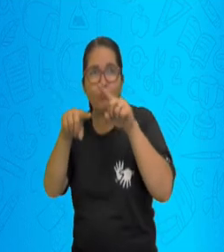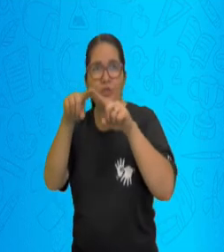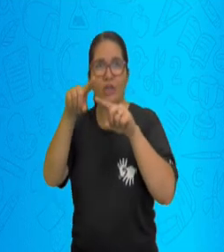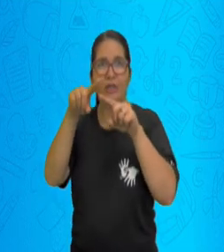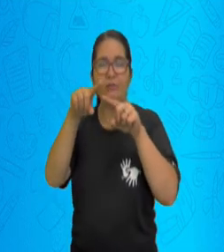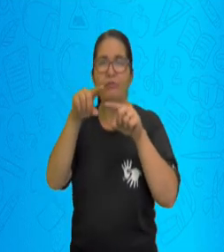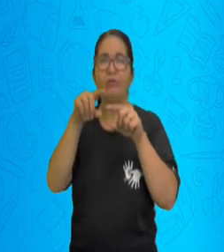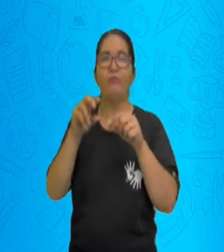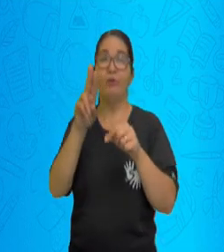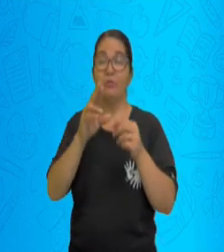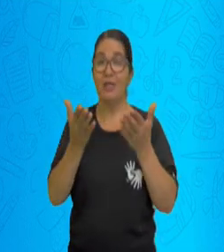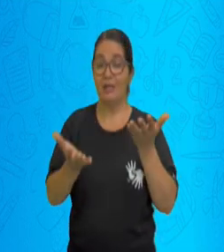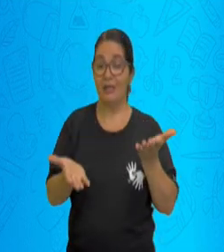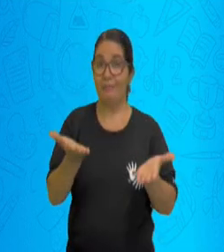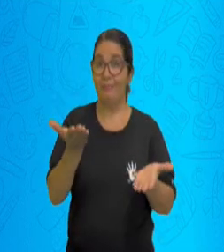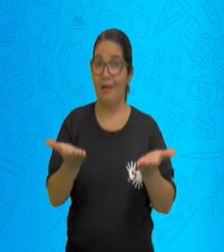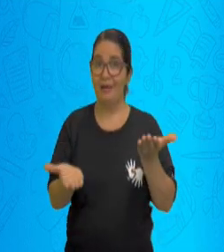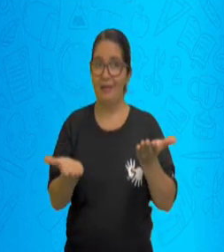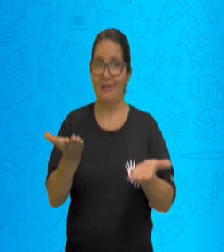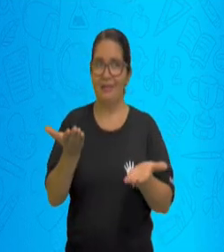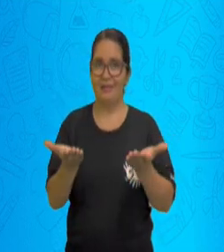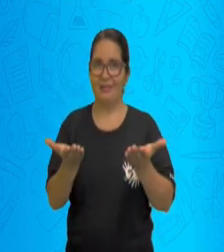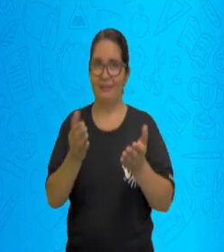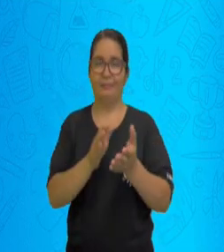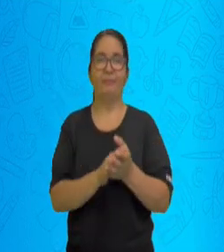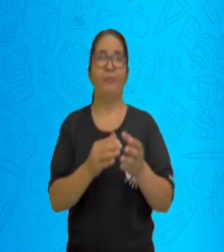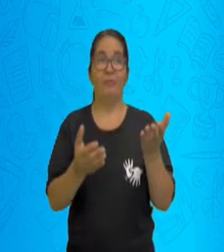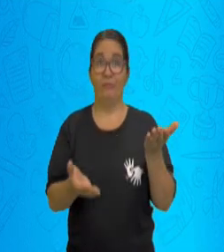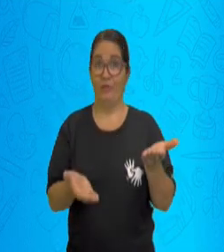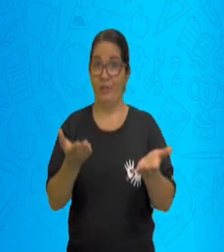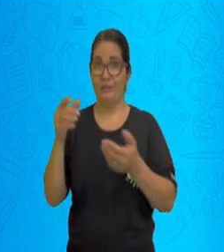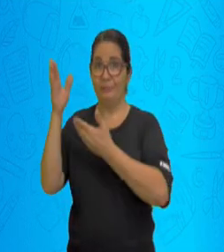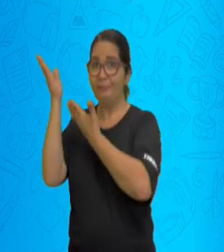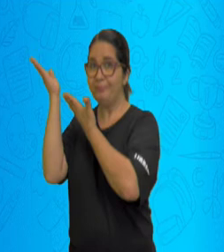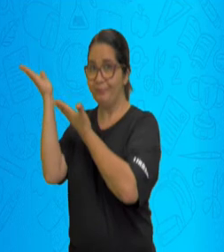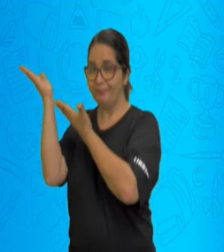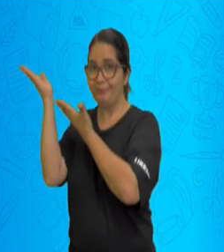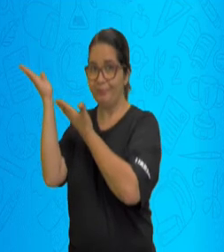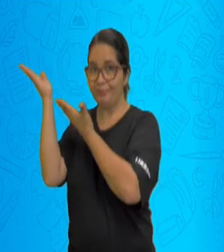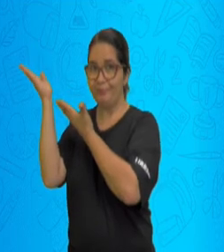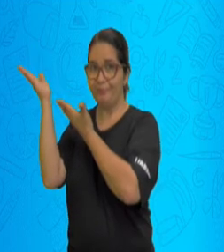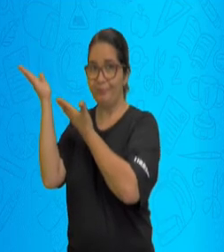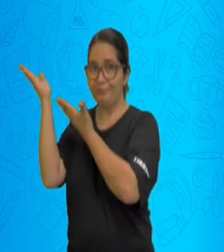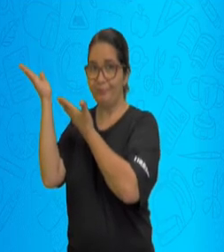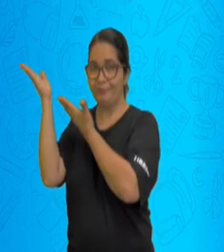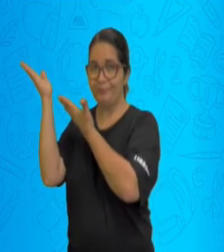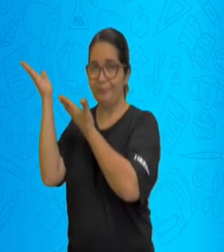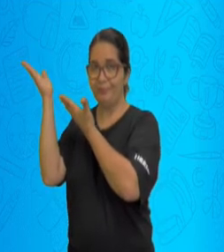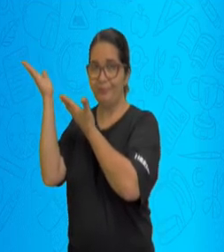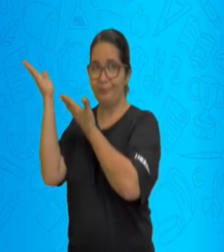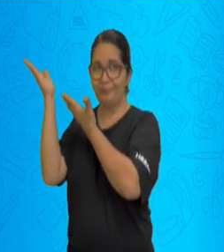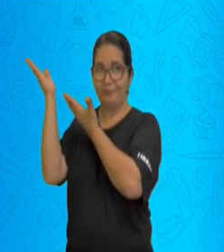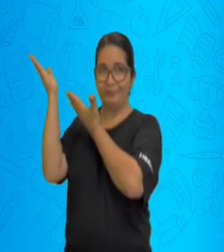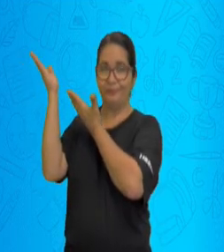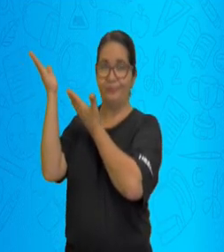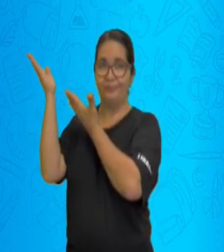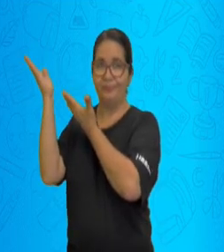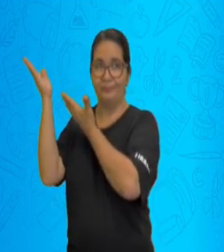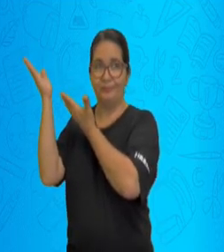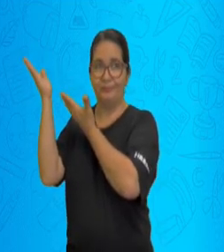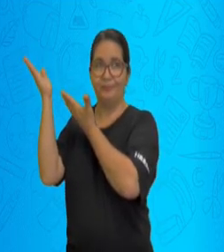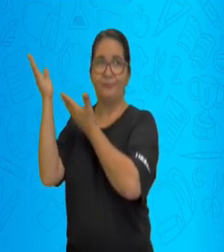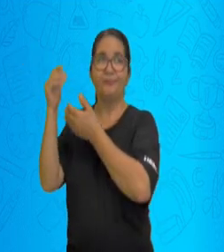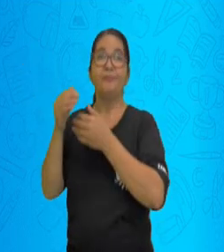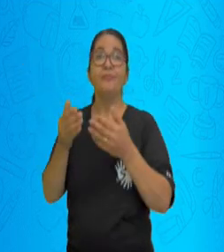com mais clareza. Então, eu vou colocar 7 bolinhas aqui desse lado. 4, 5,